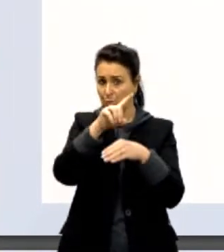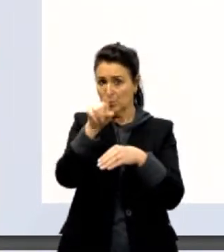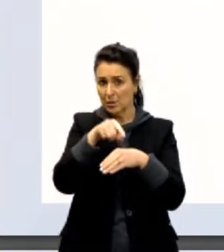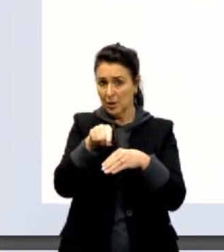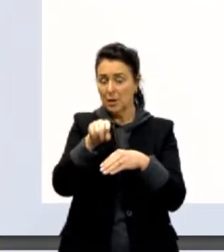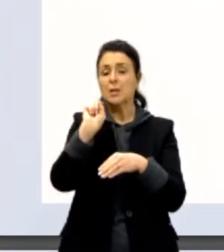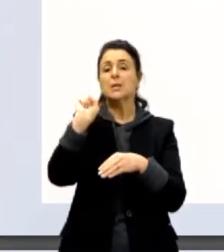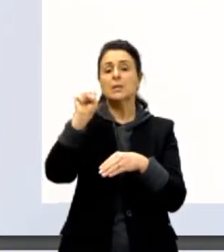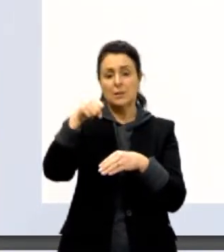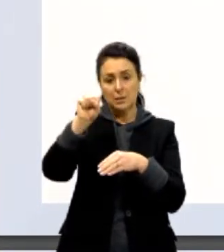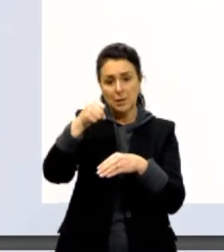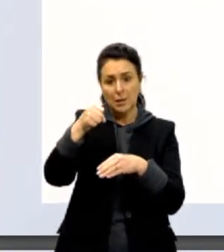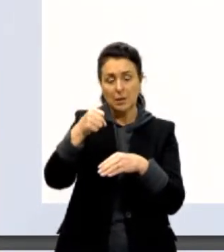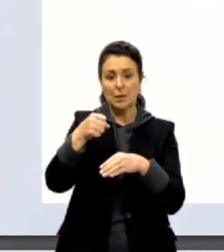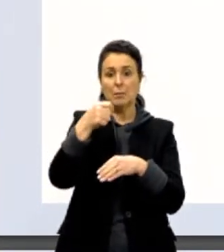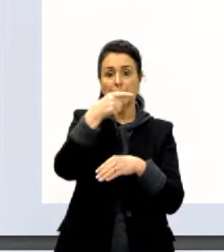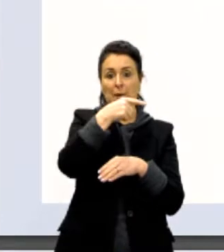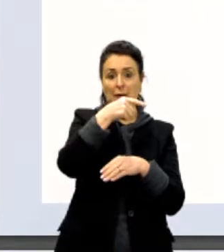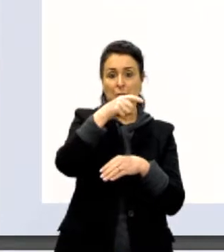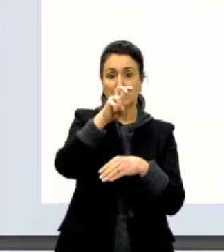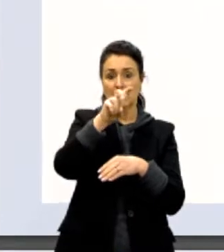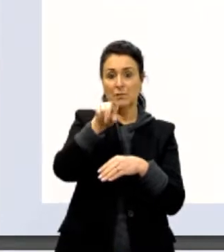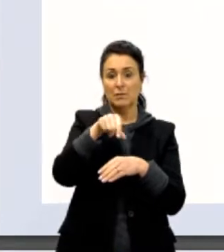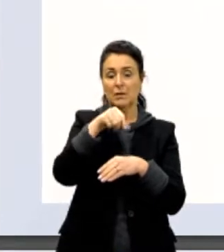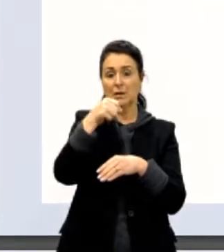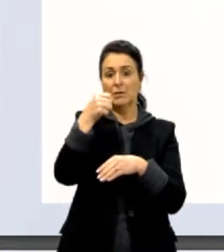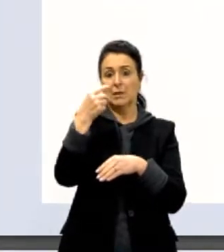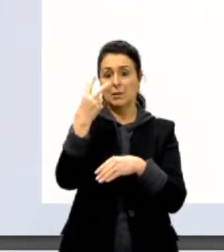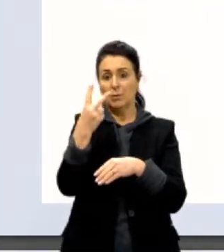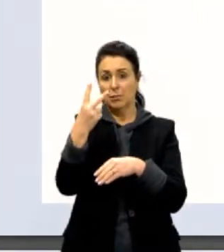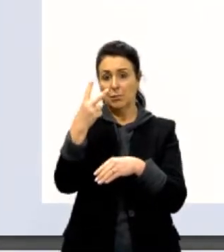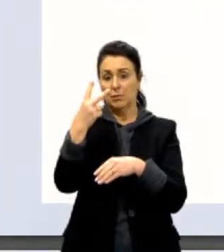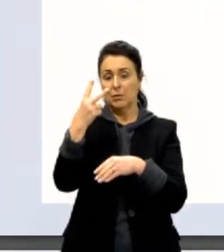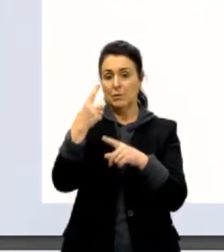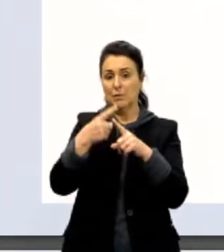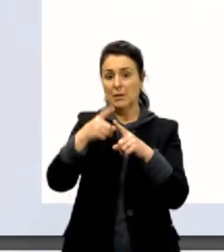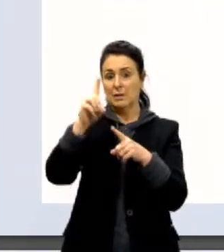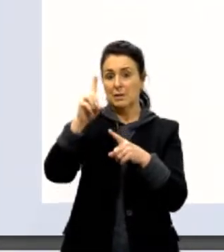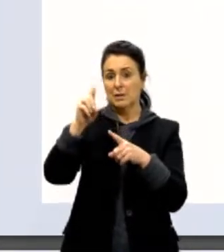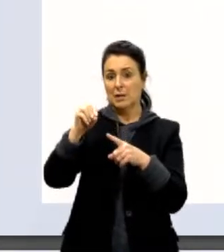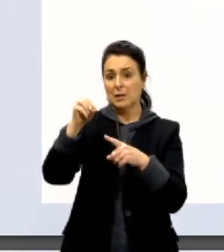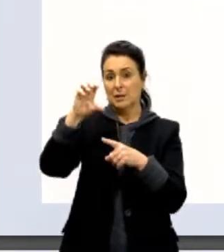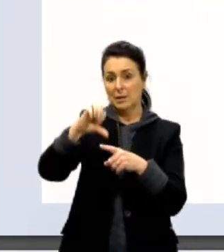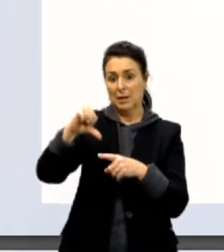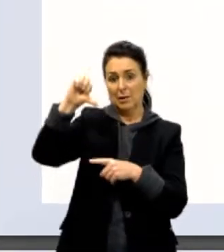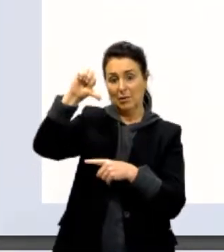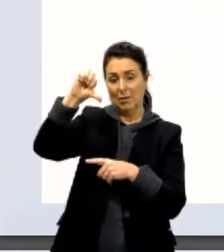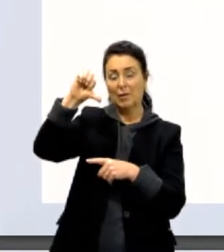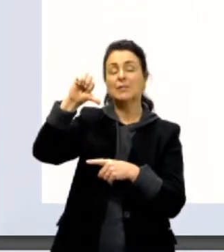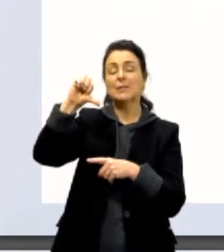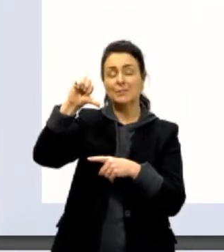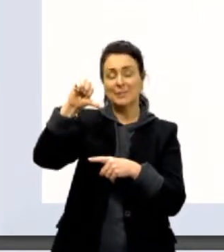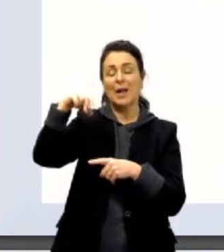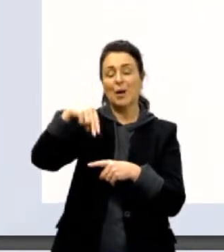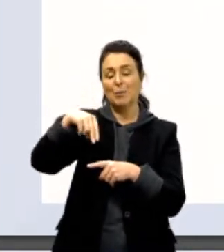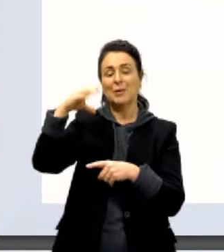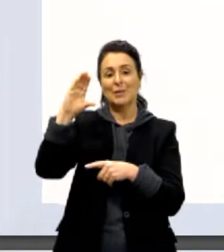Então nós podemos dizer que menos 5,2 vezes 10 na 9 está na forma de notação científica. Ok?